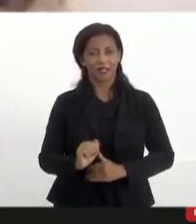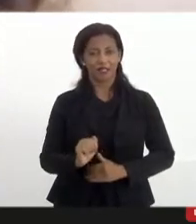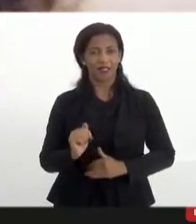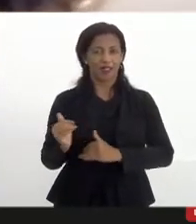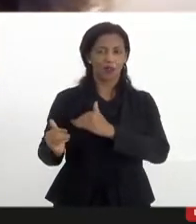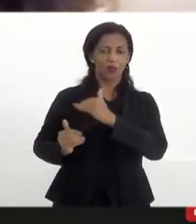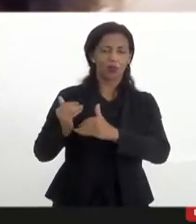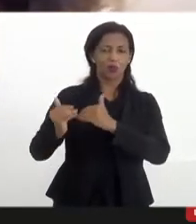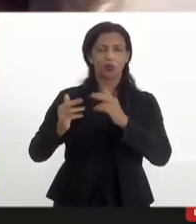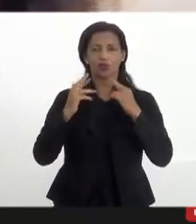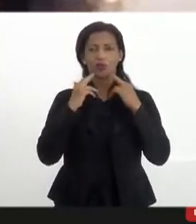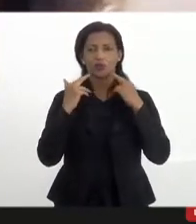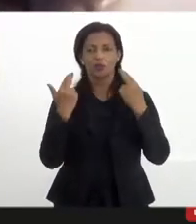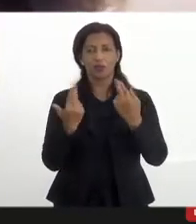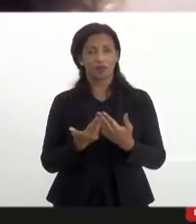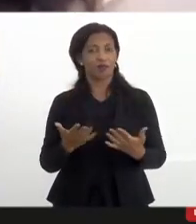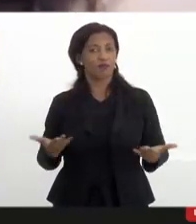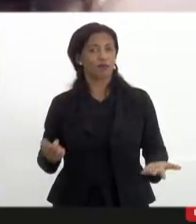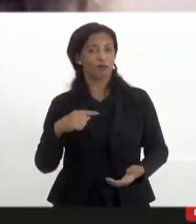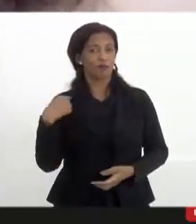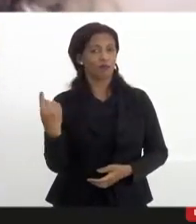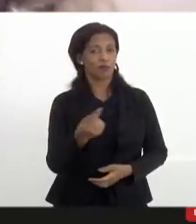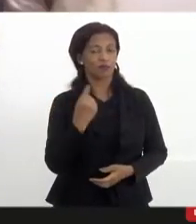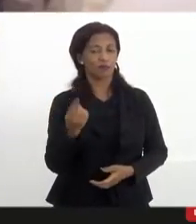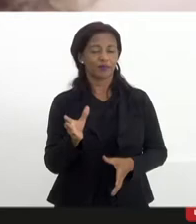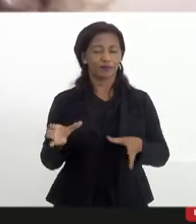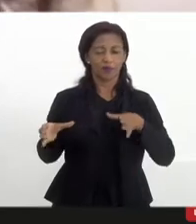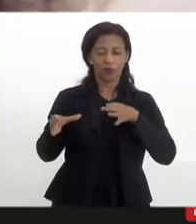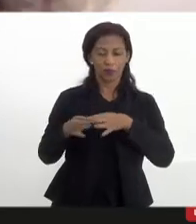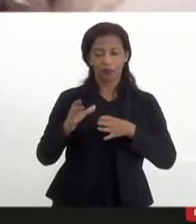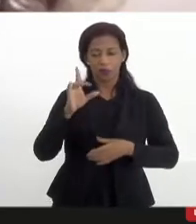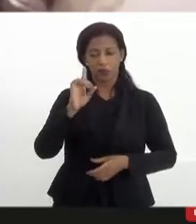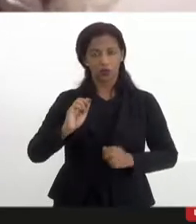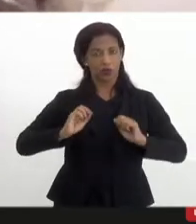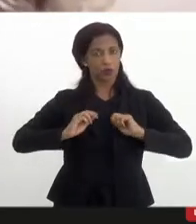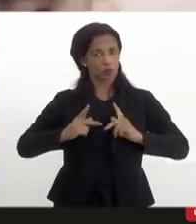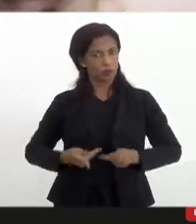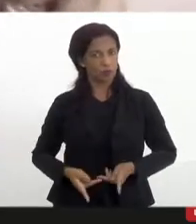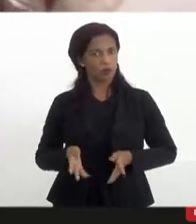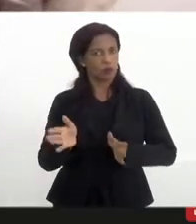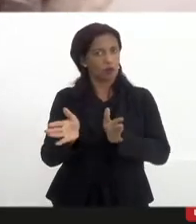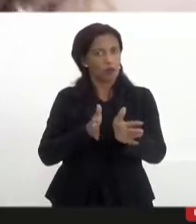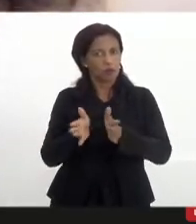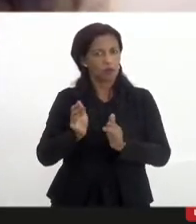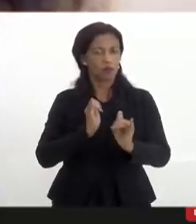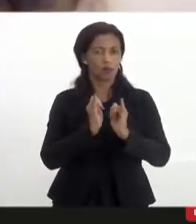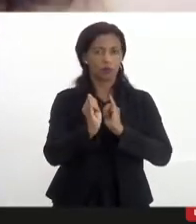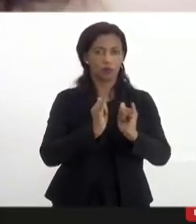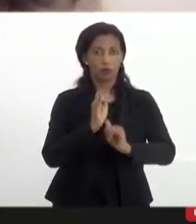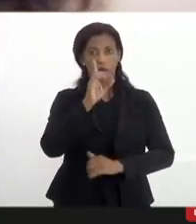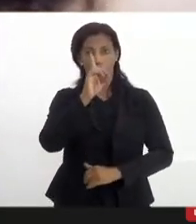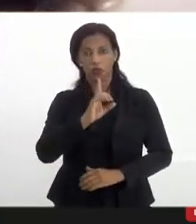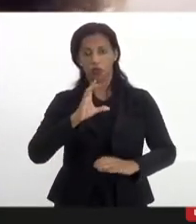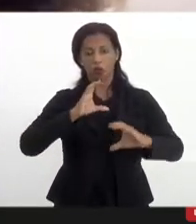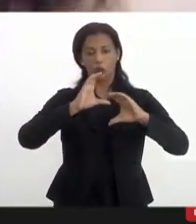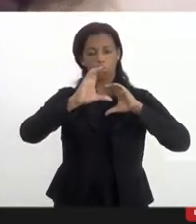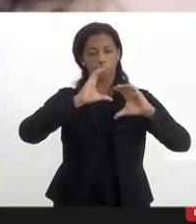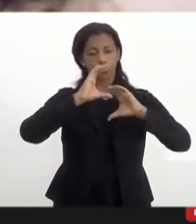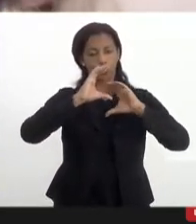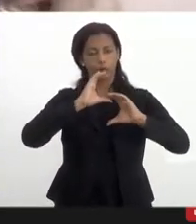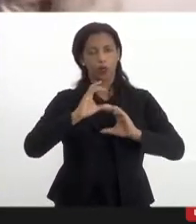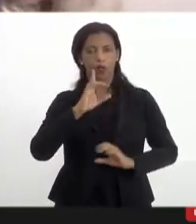dessa audiência pública, afinal, para nós, da Comissão de Direitos Humanos, obviamente o acesso à informação, o direito à comunicação